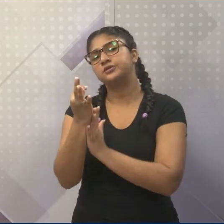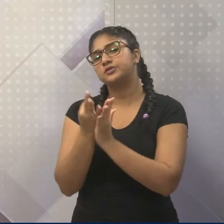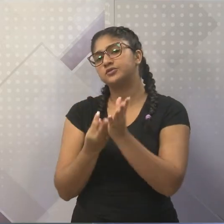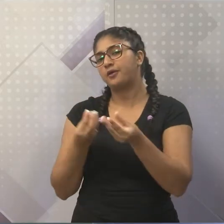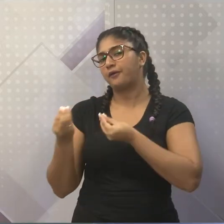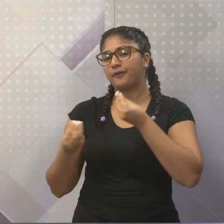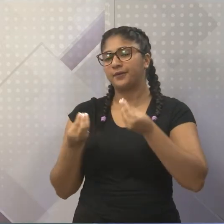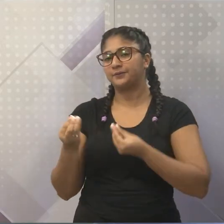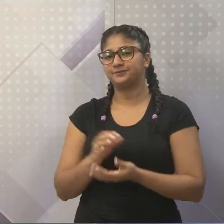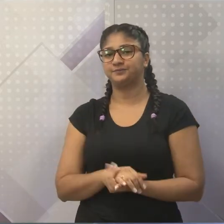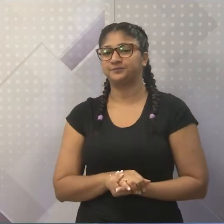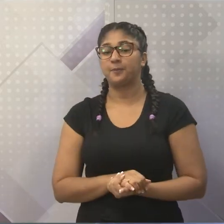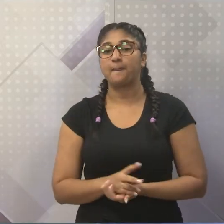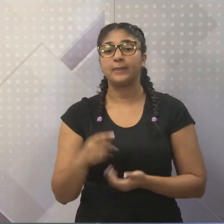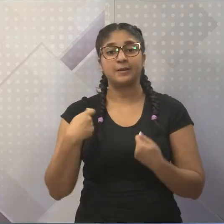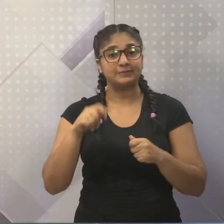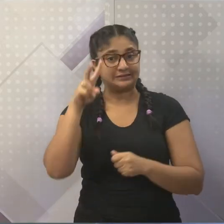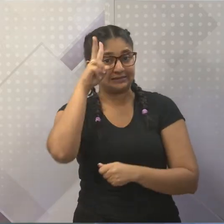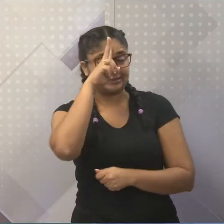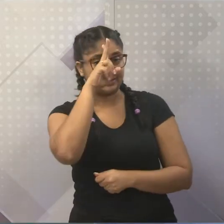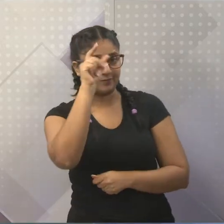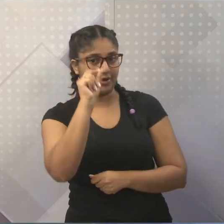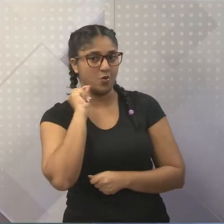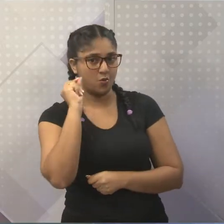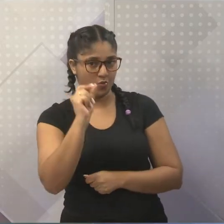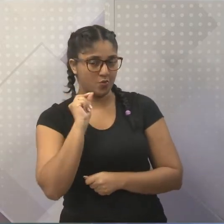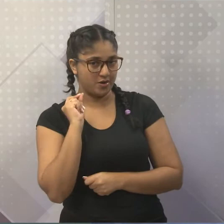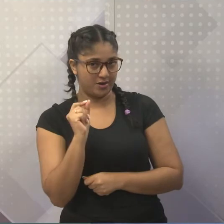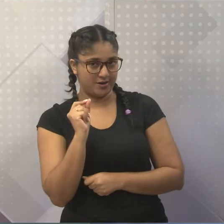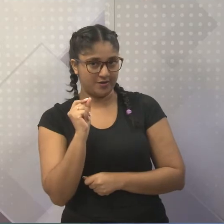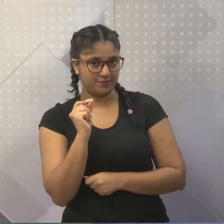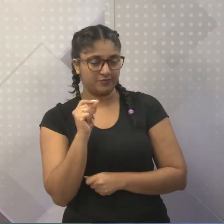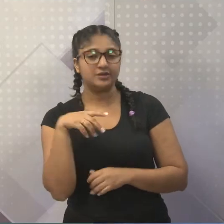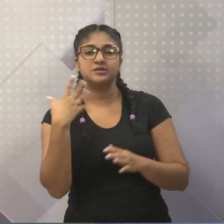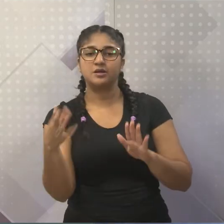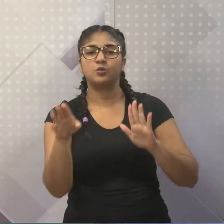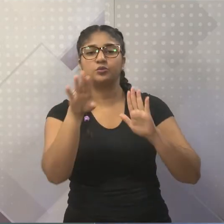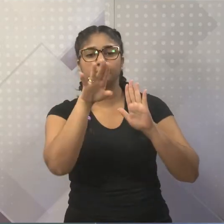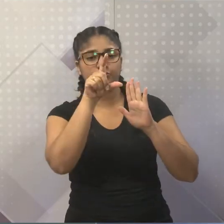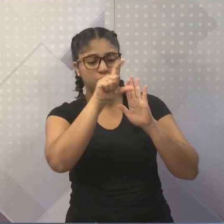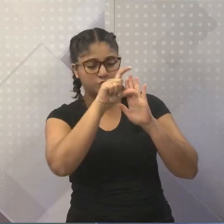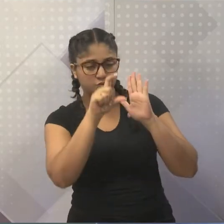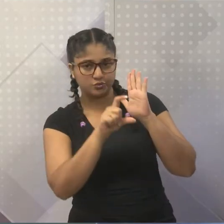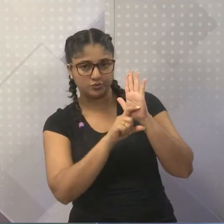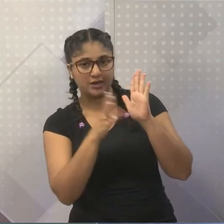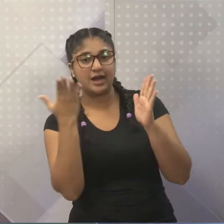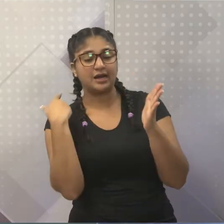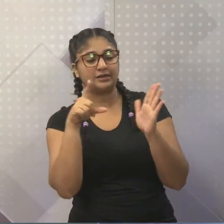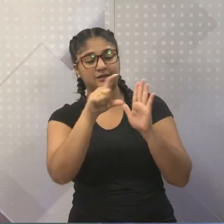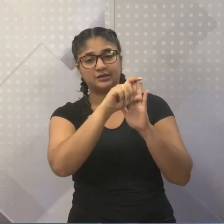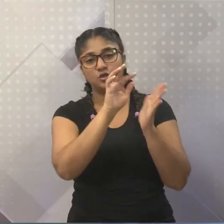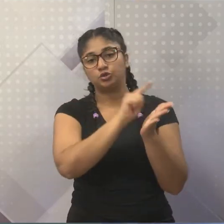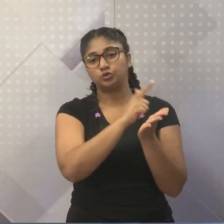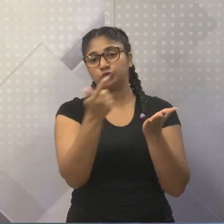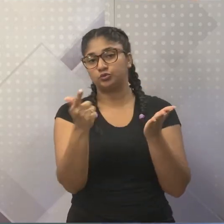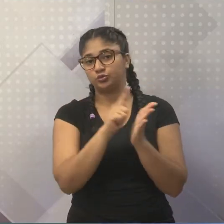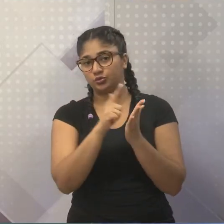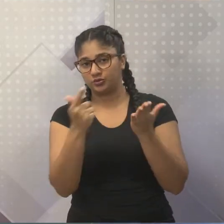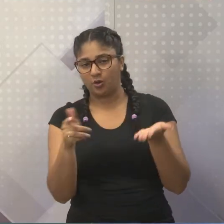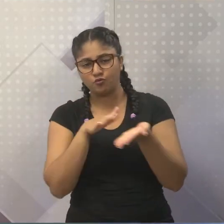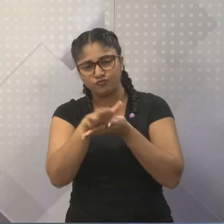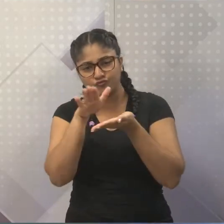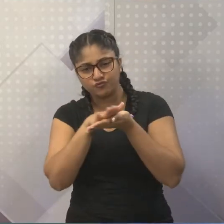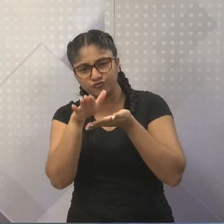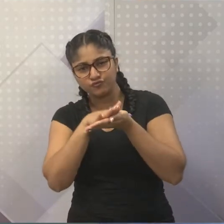portuguesa. Primeiro, lembrando que são dois veículos aí, era o jornal impresso, que a nossa